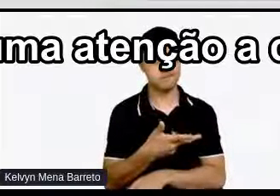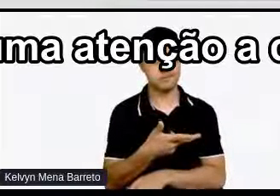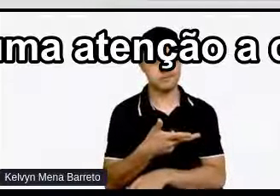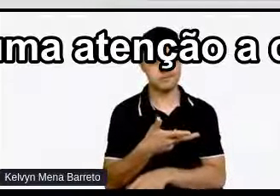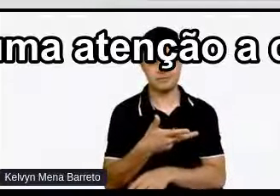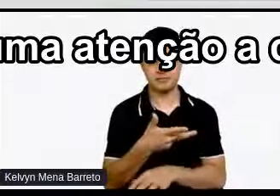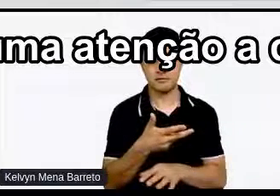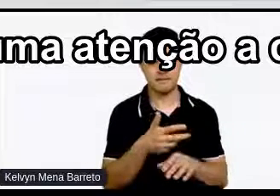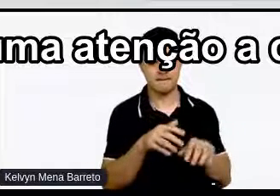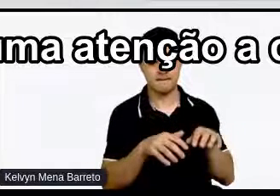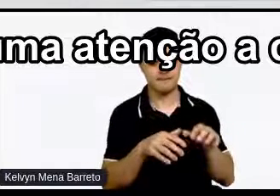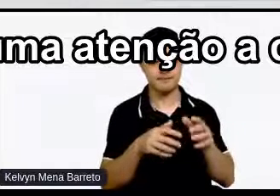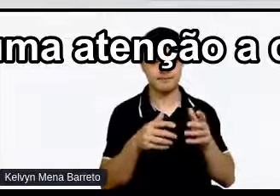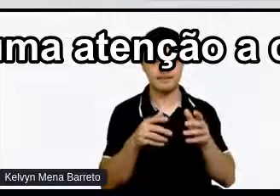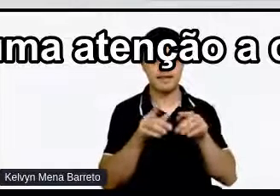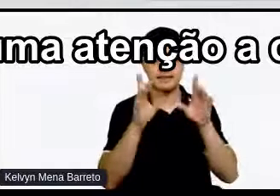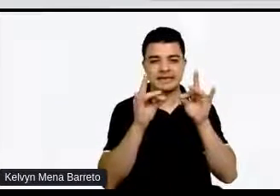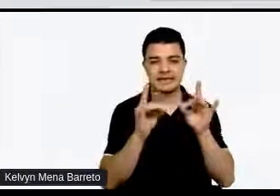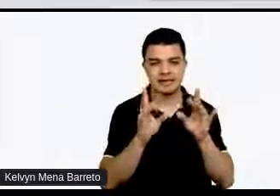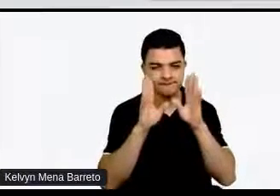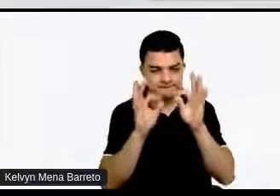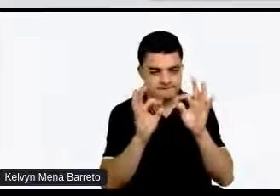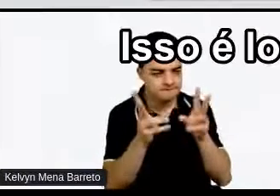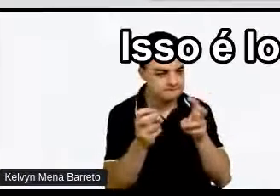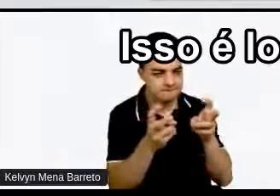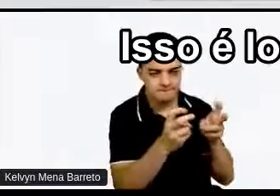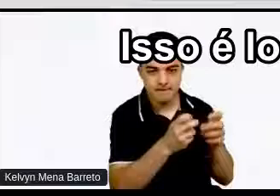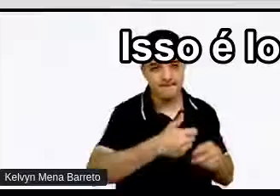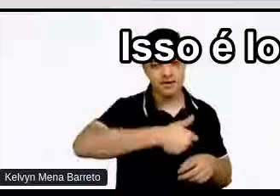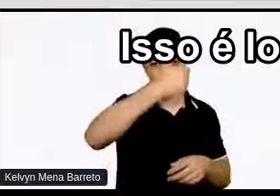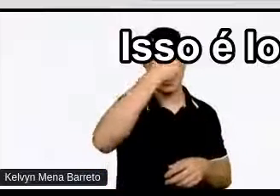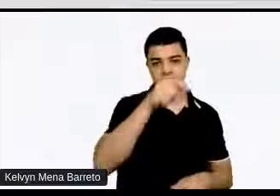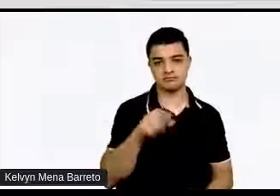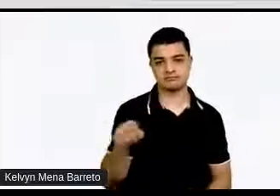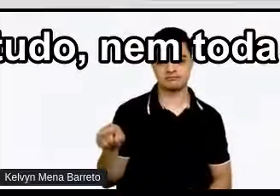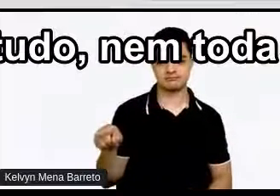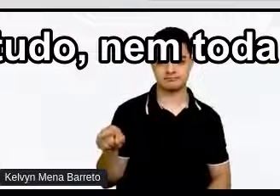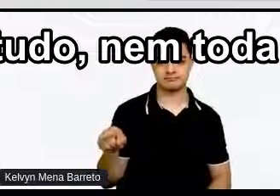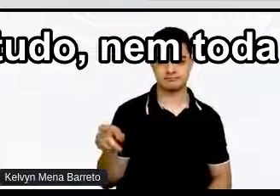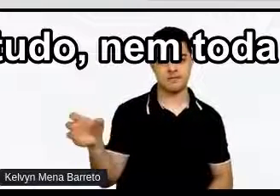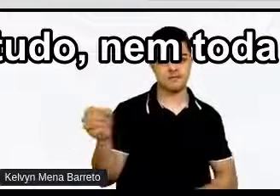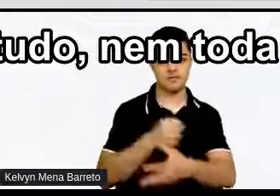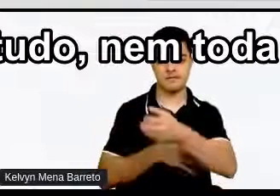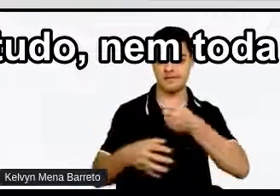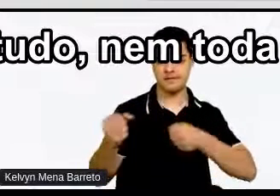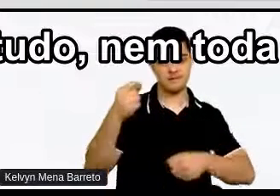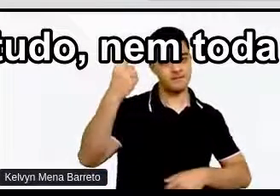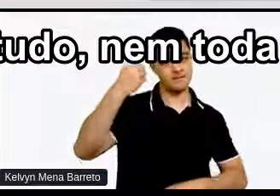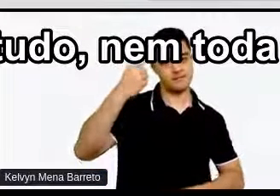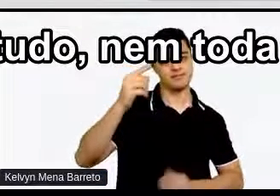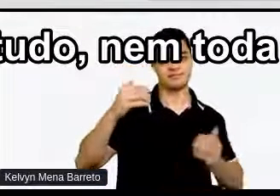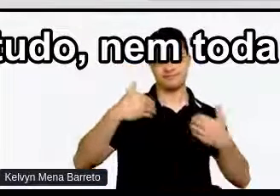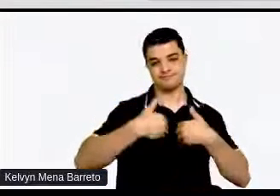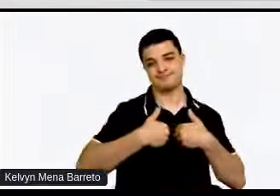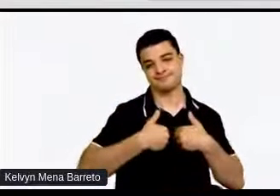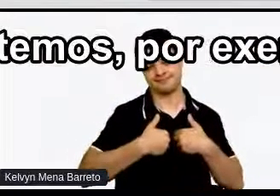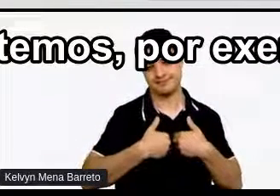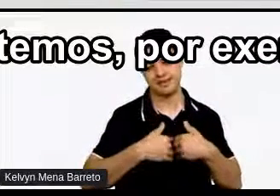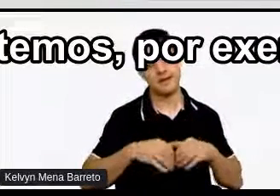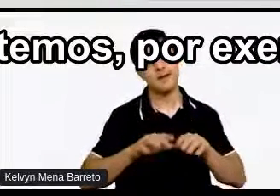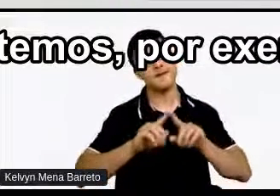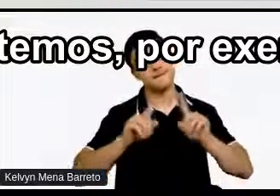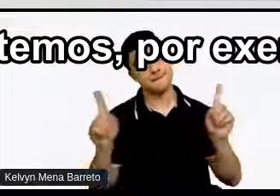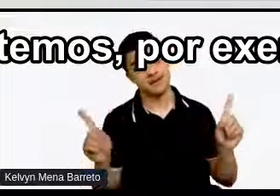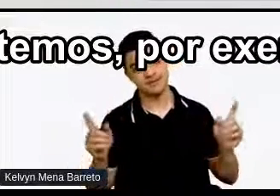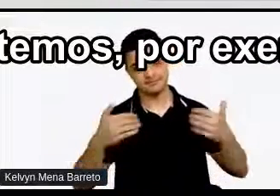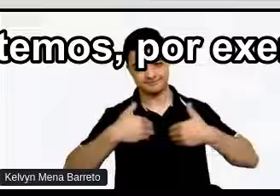A uma atenção A detalhes A hiperfoco Isso é louvável Sim Contudo Nem toda pessoa Autista é igual Nós